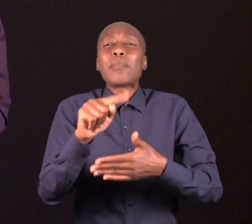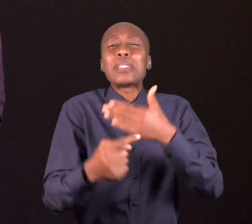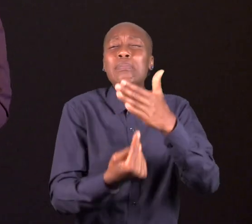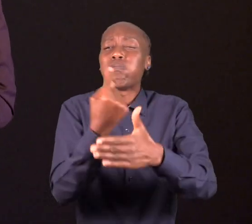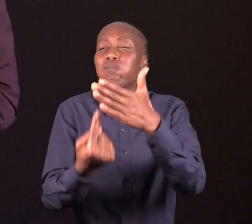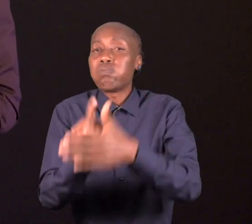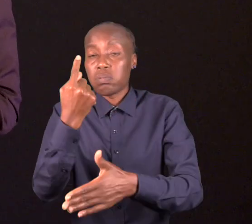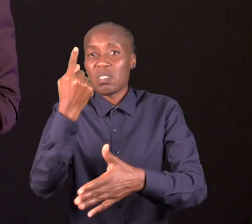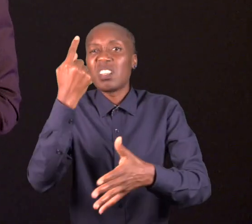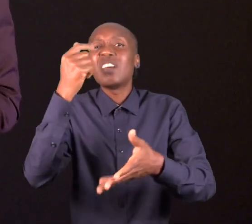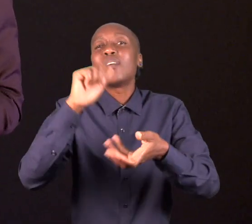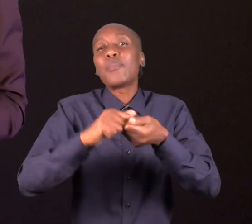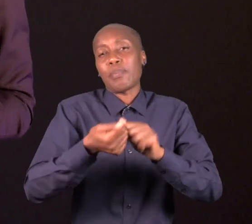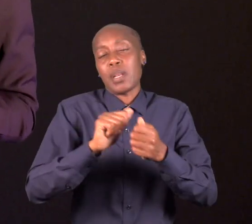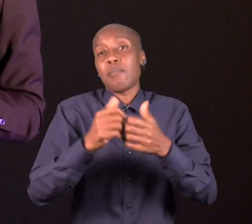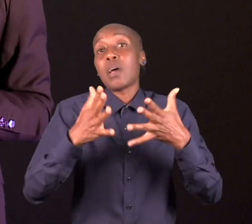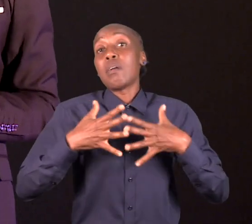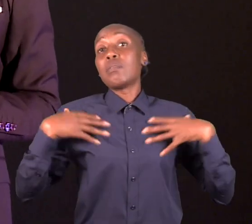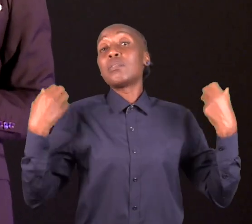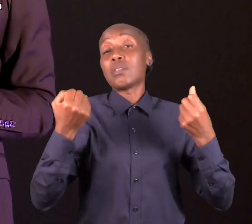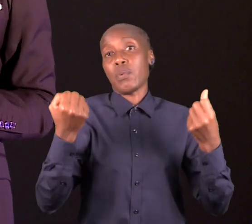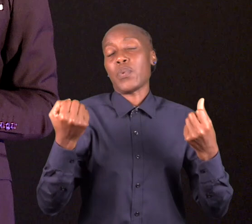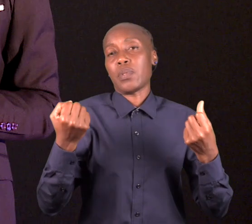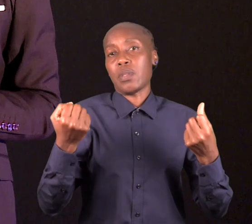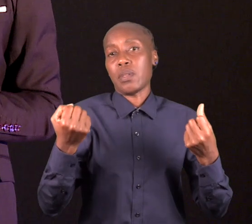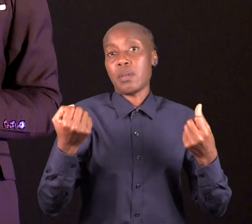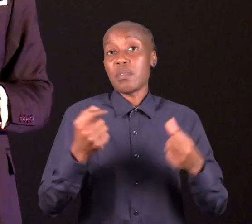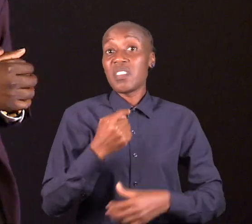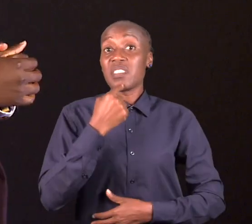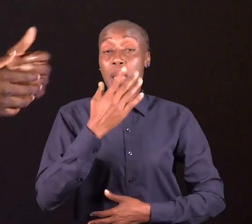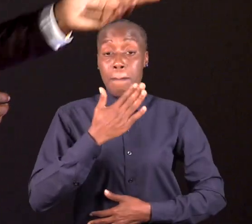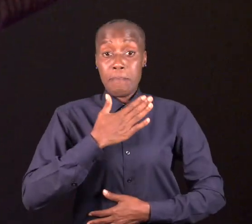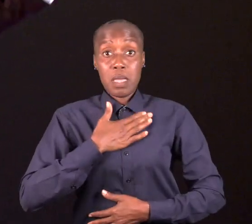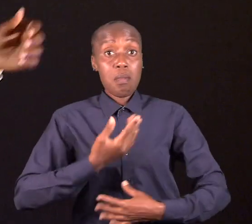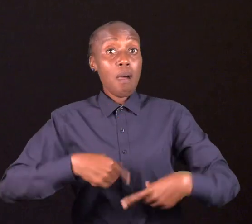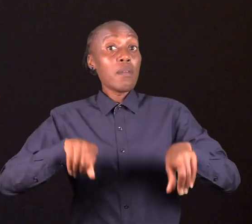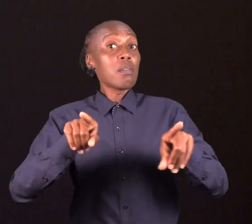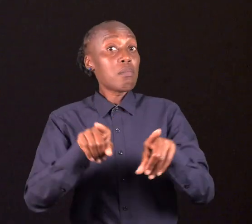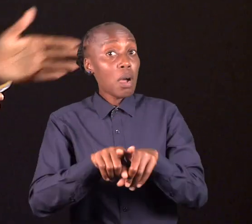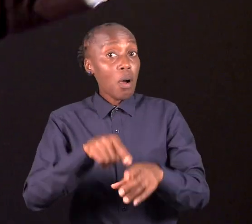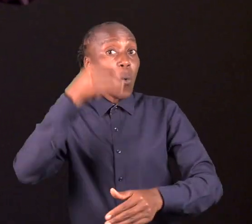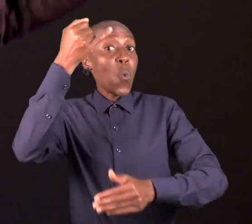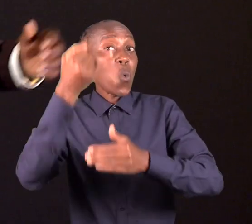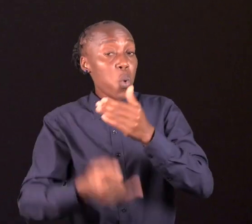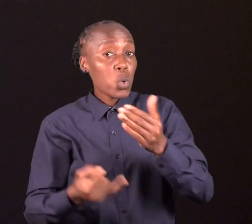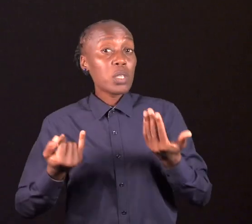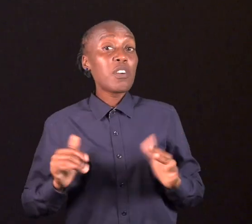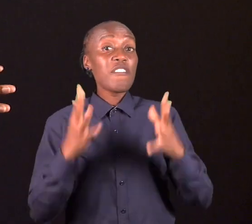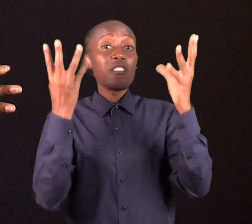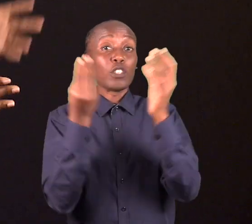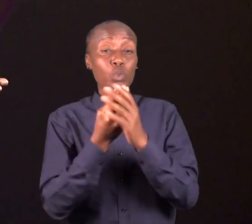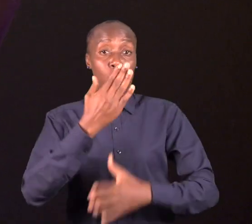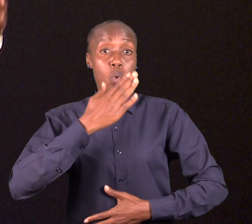pode resultar em sérios problemas de saúde. é por isso que estou orgulhoso da minha irmã mais nova. mora comigo